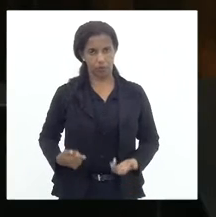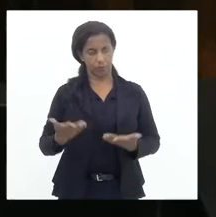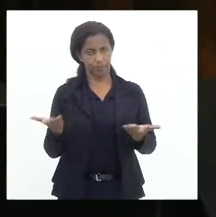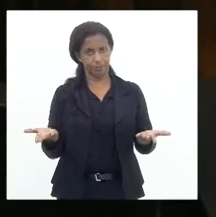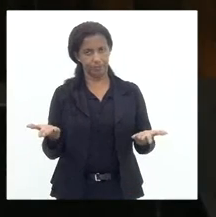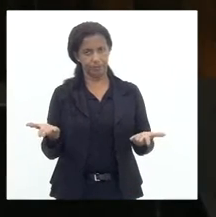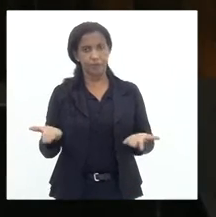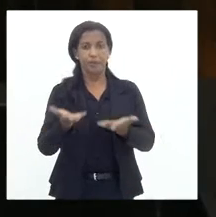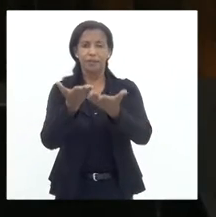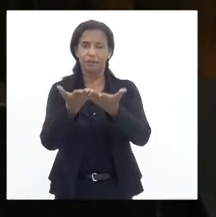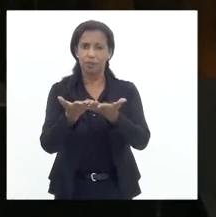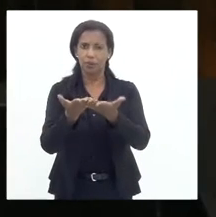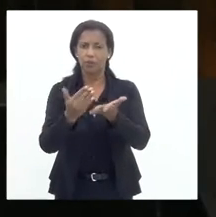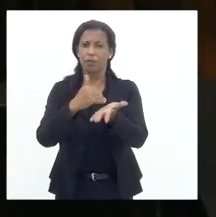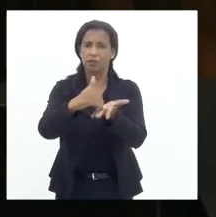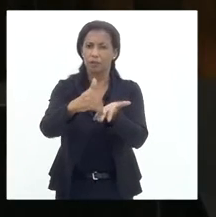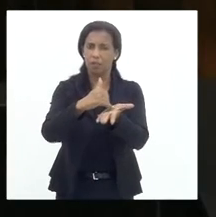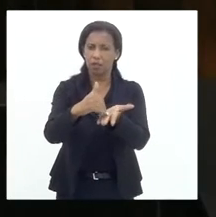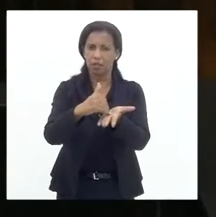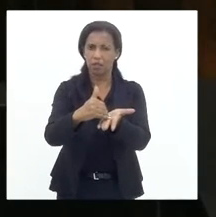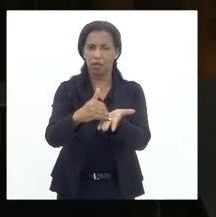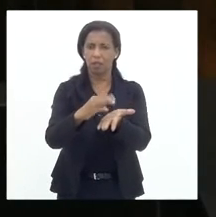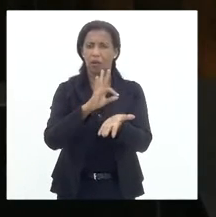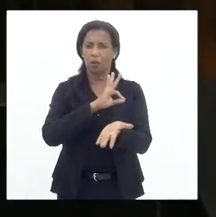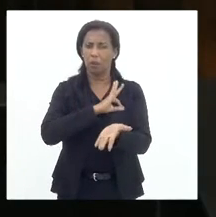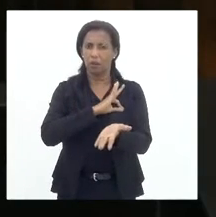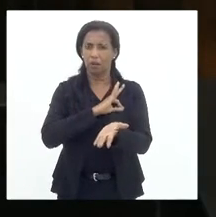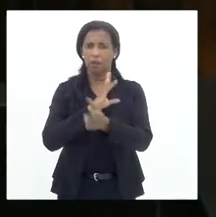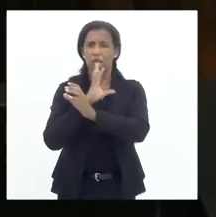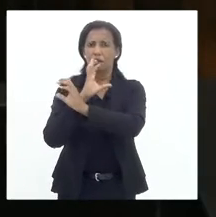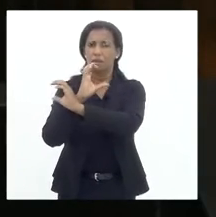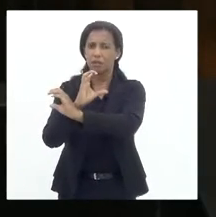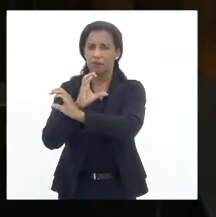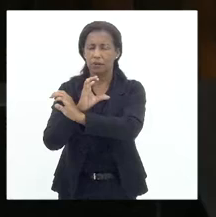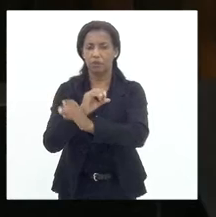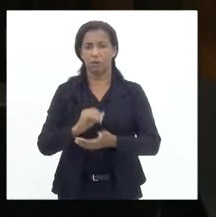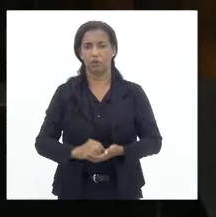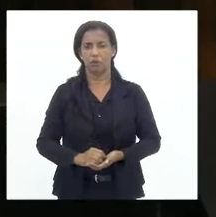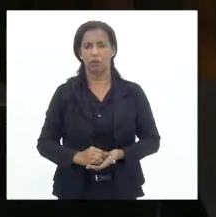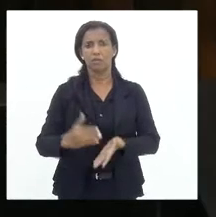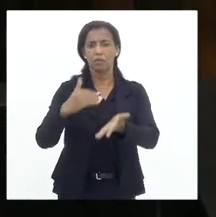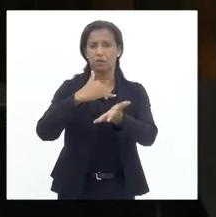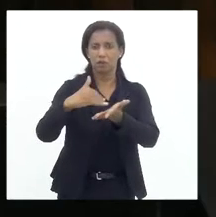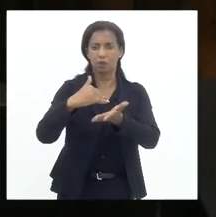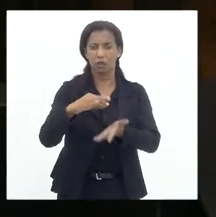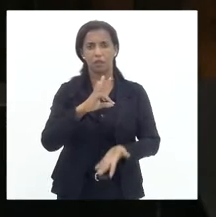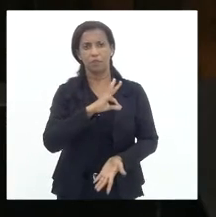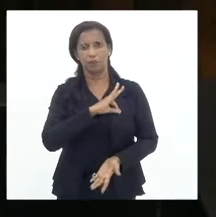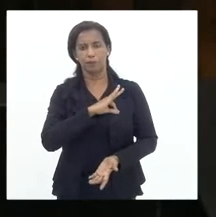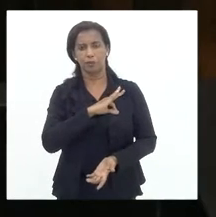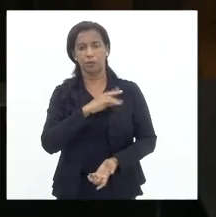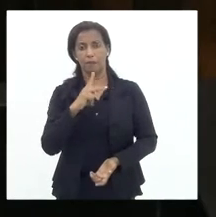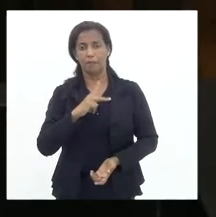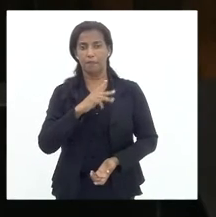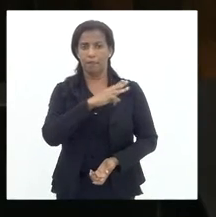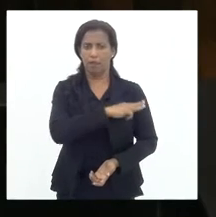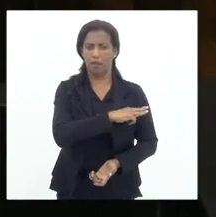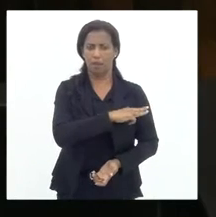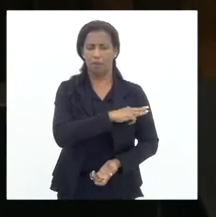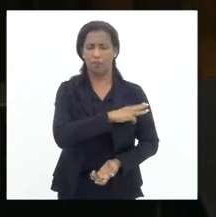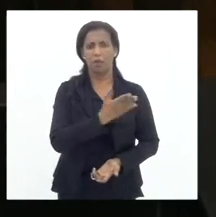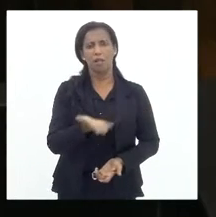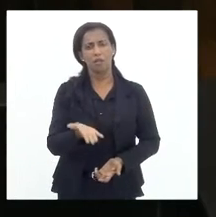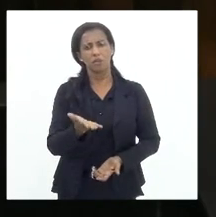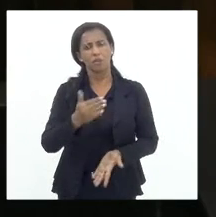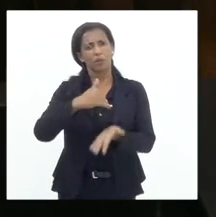secretários de polícia civil, senhor secretário da polícia militar, senhor secretário dos